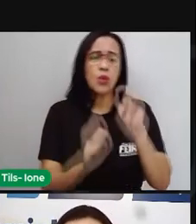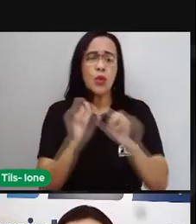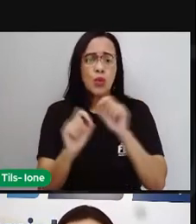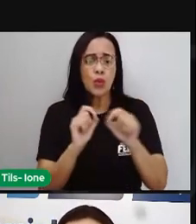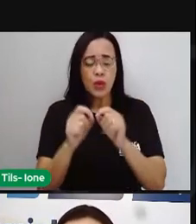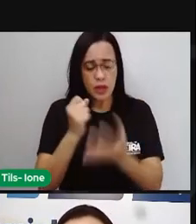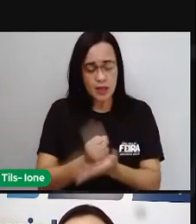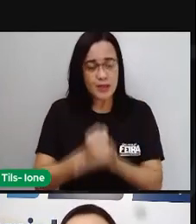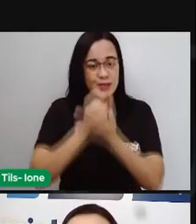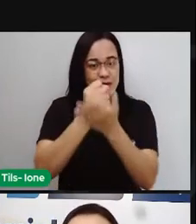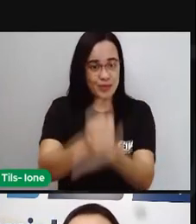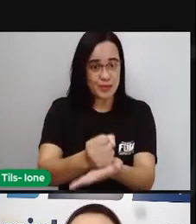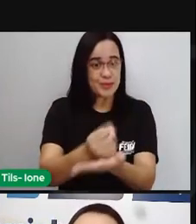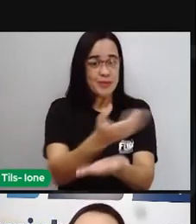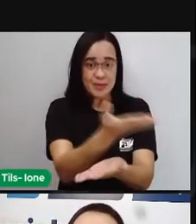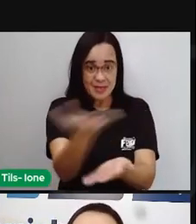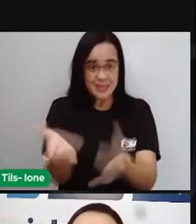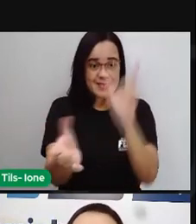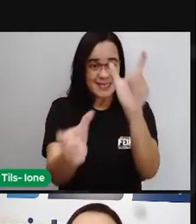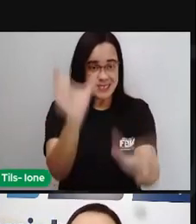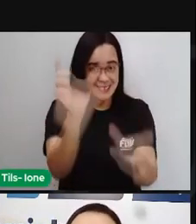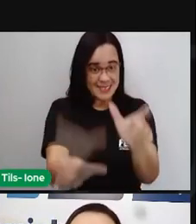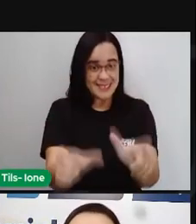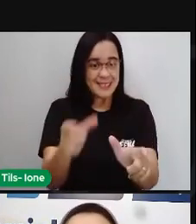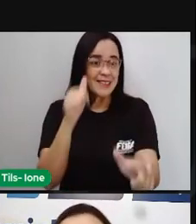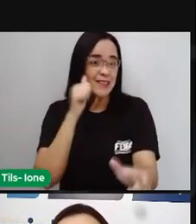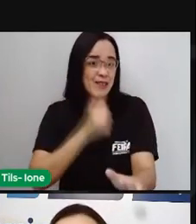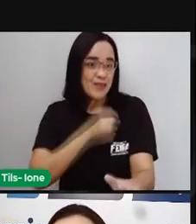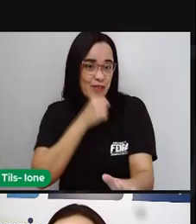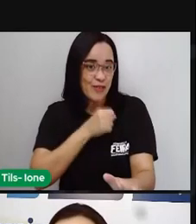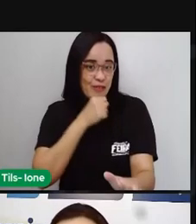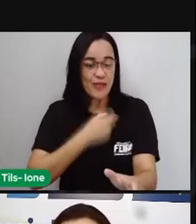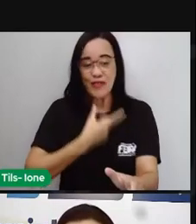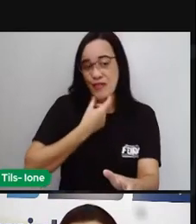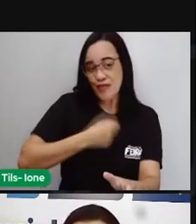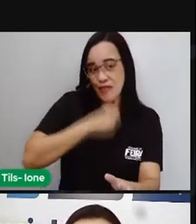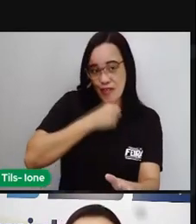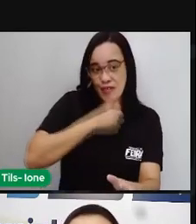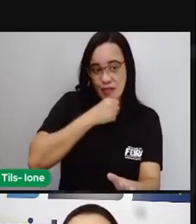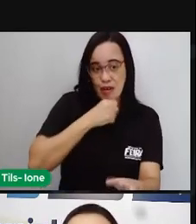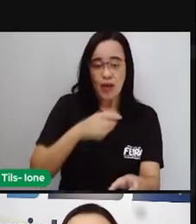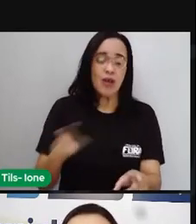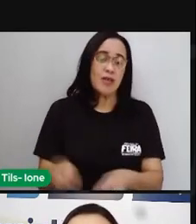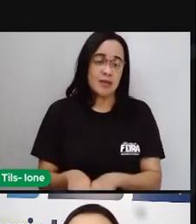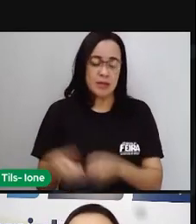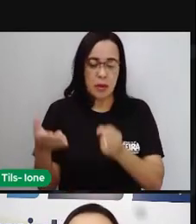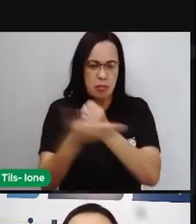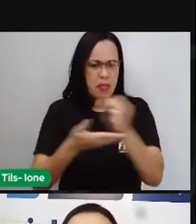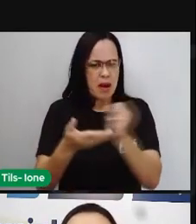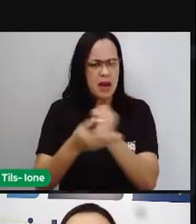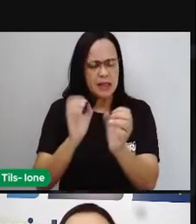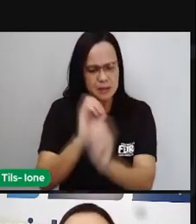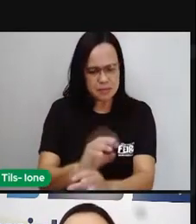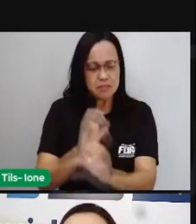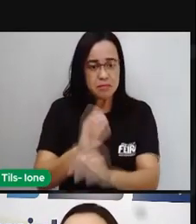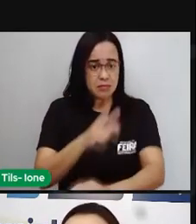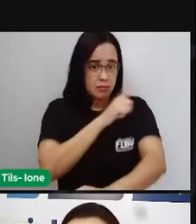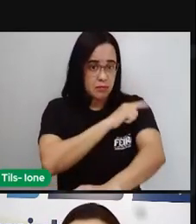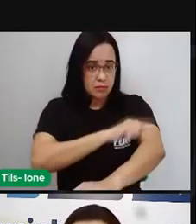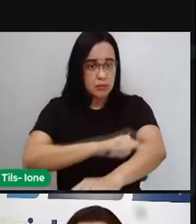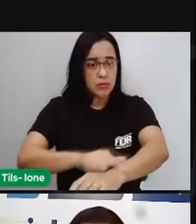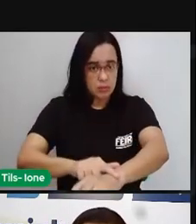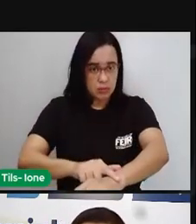importância dos avós na base familiar, não só na ajuda financeira, mas também na ajuda com